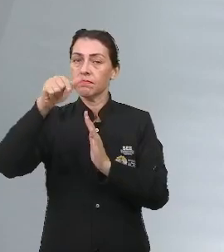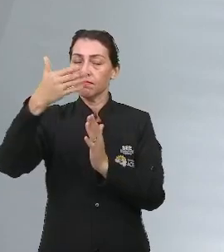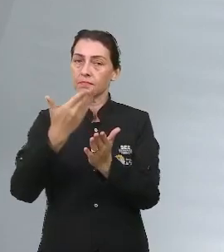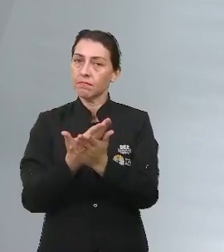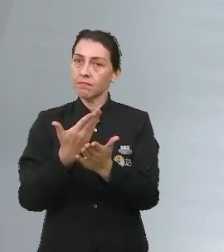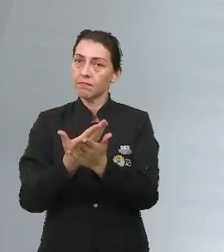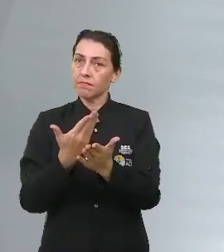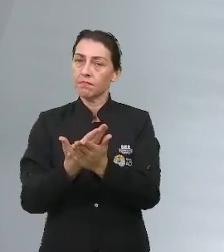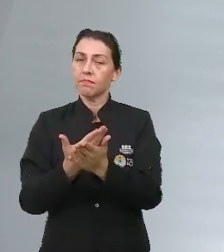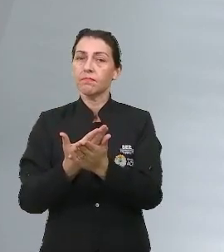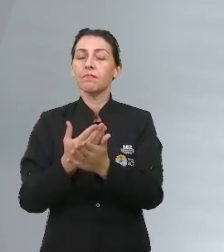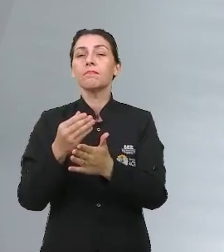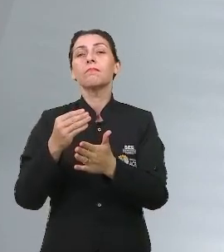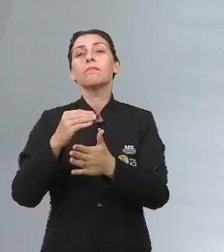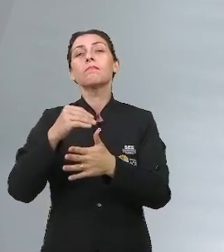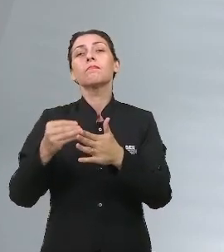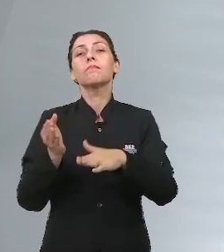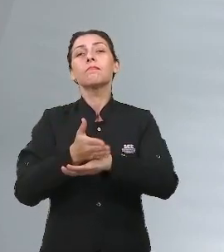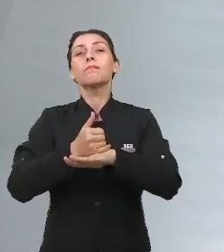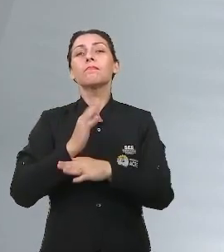próxima aula do Pré-Enem Legal.